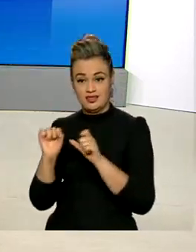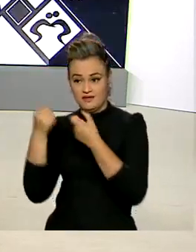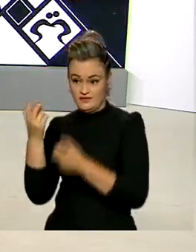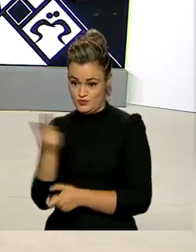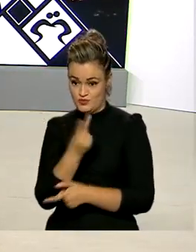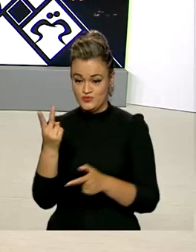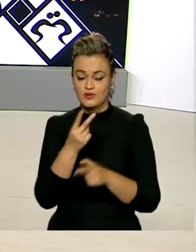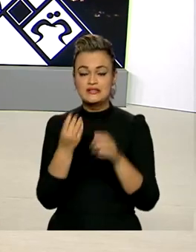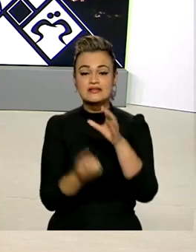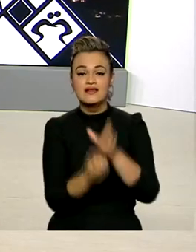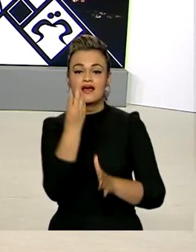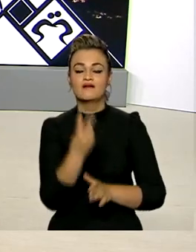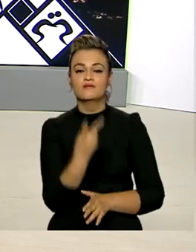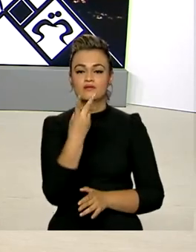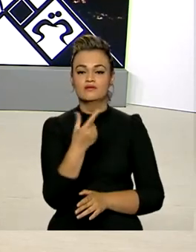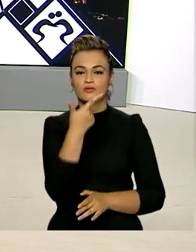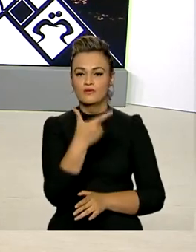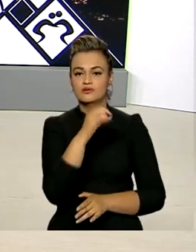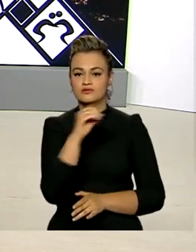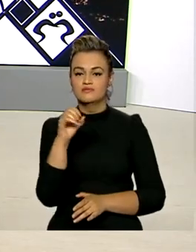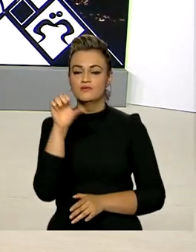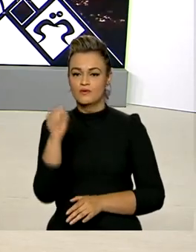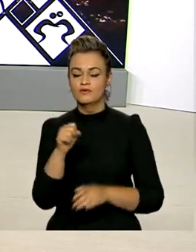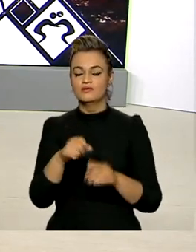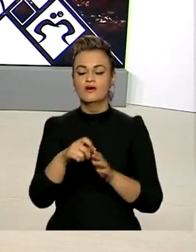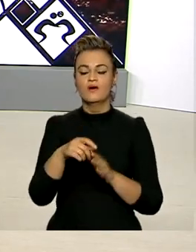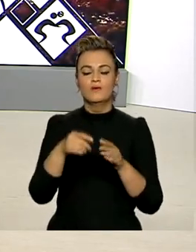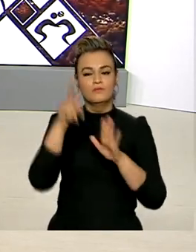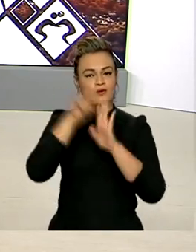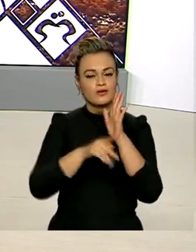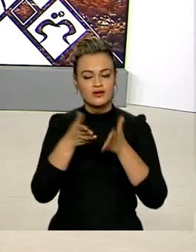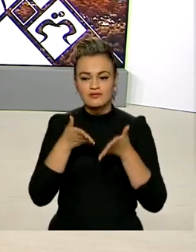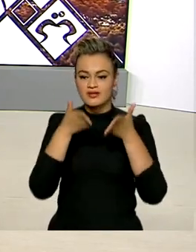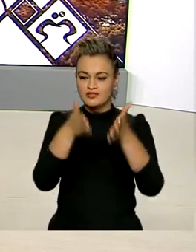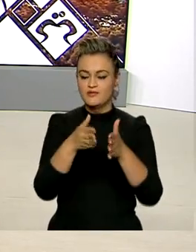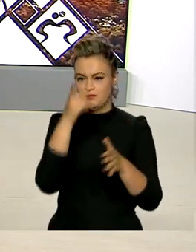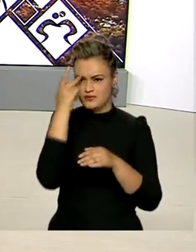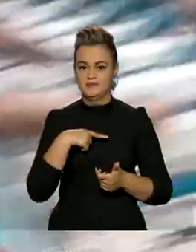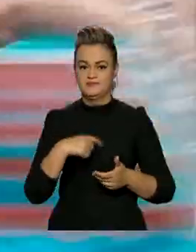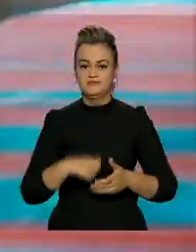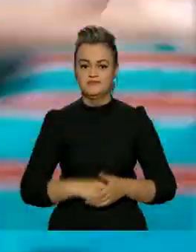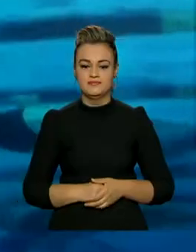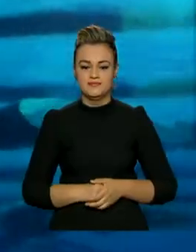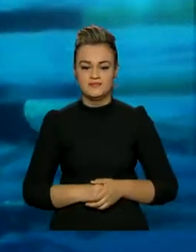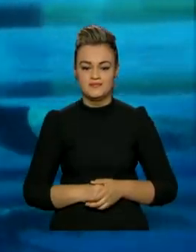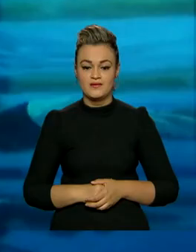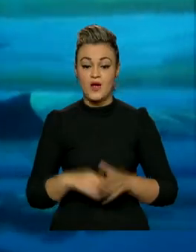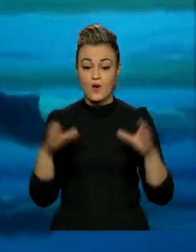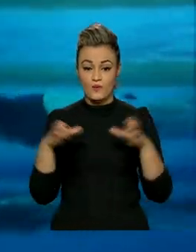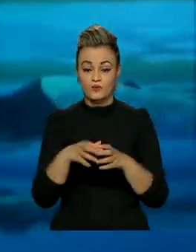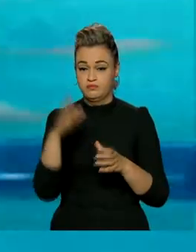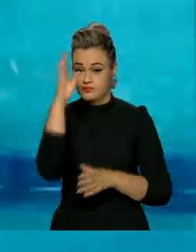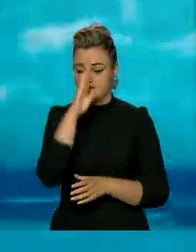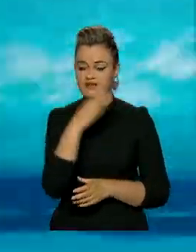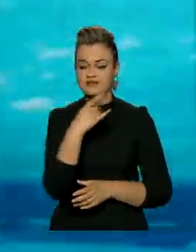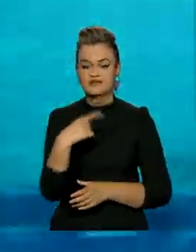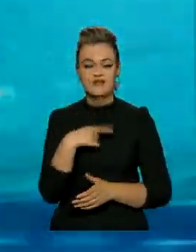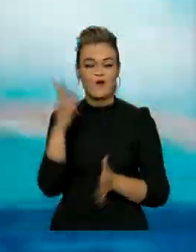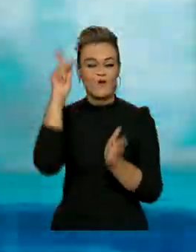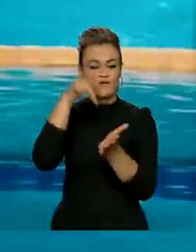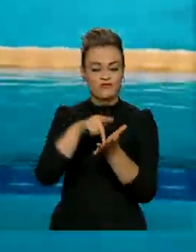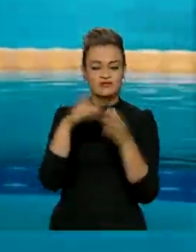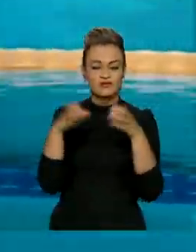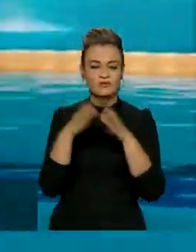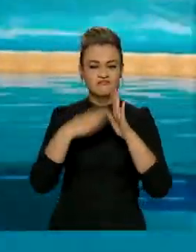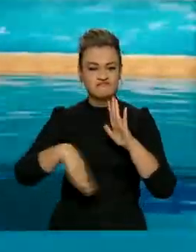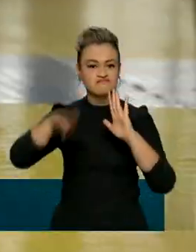criaram em 2008 o Programa de Incorporação de Atletas de Alto Rendimento. A delegação brasileira conta com oficiais das